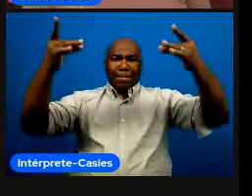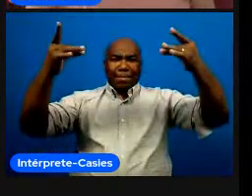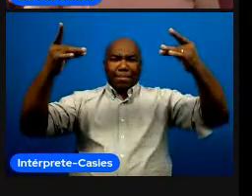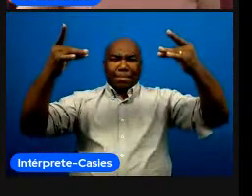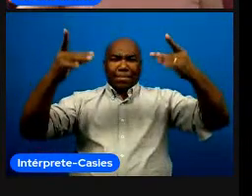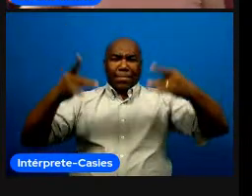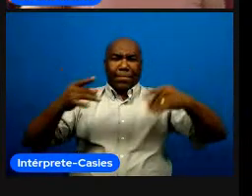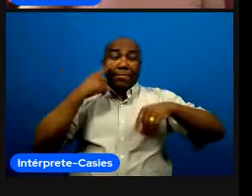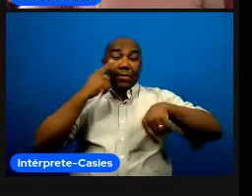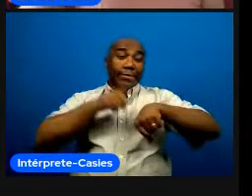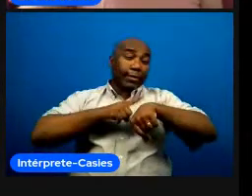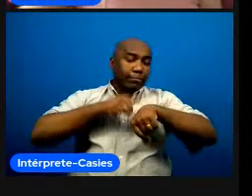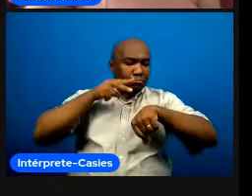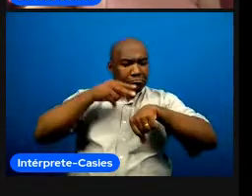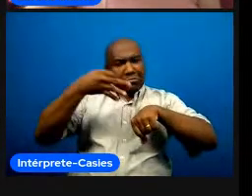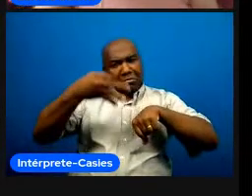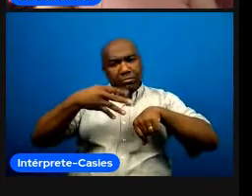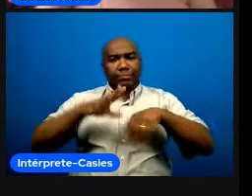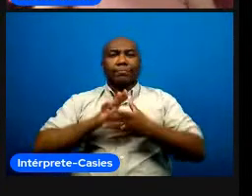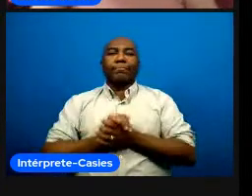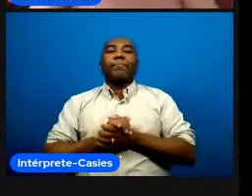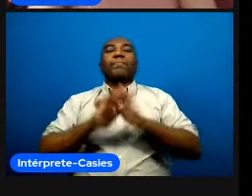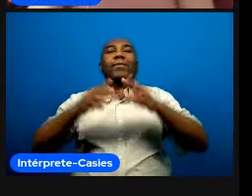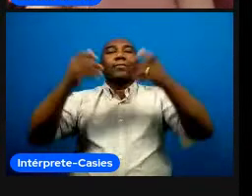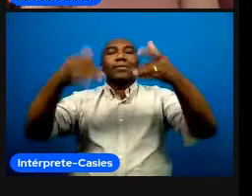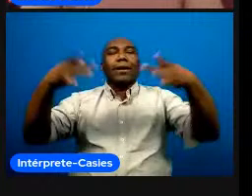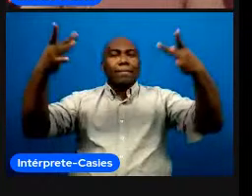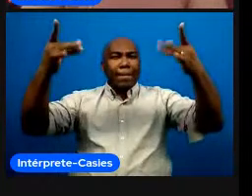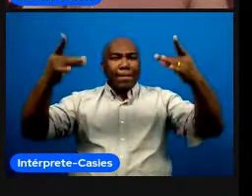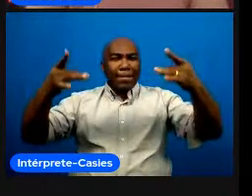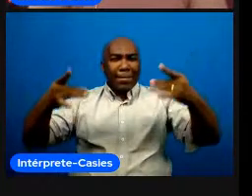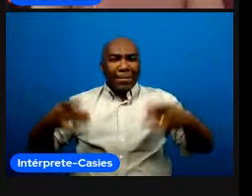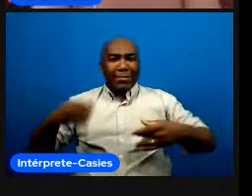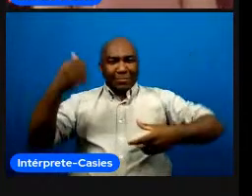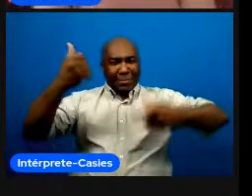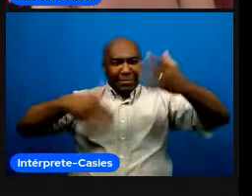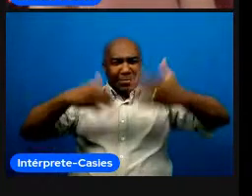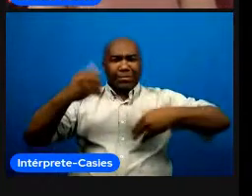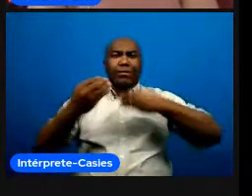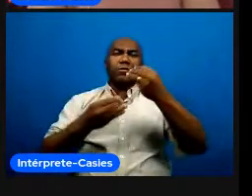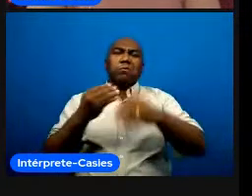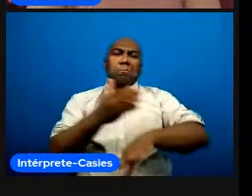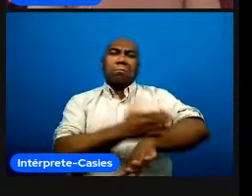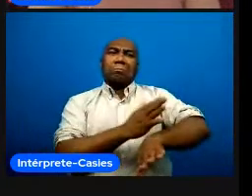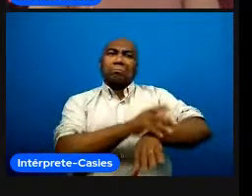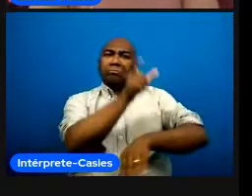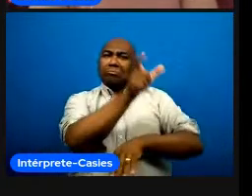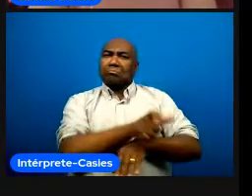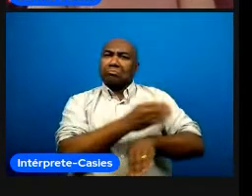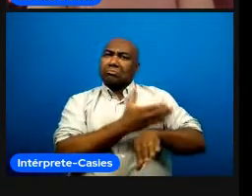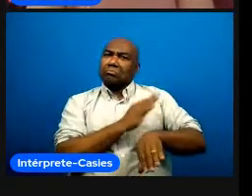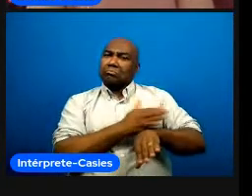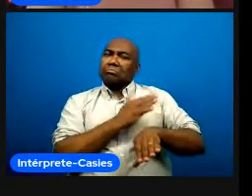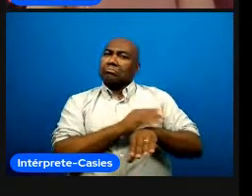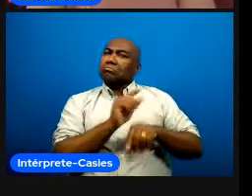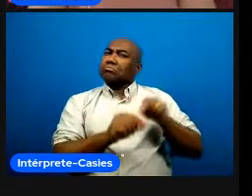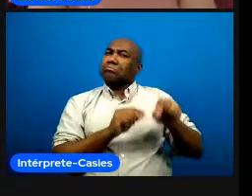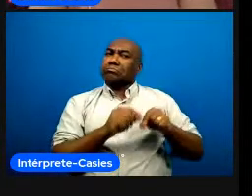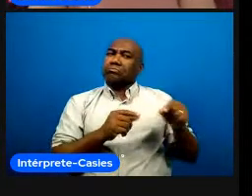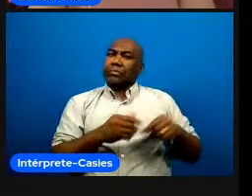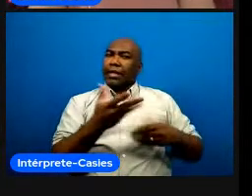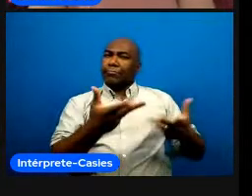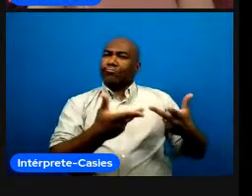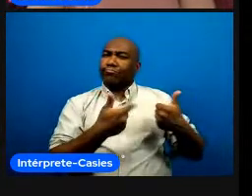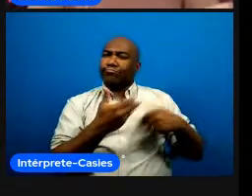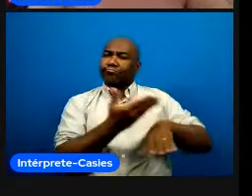boa para que que a gente estuda onde treinadores aprendem o que treinadores aprendem o que faz a diferença na sua